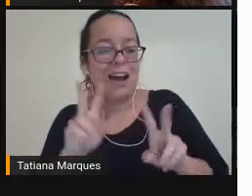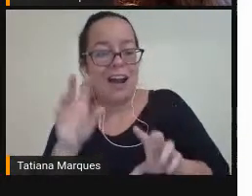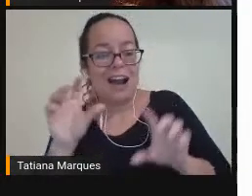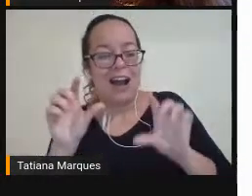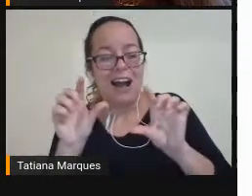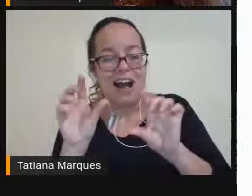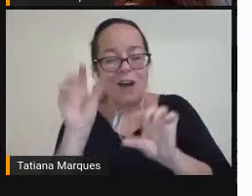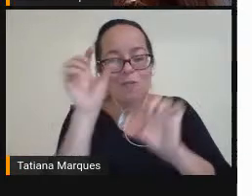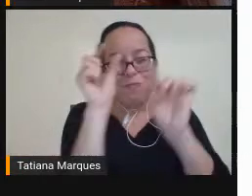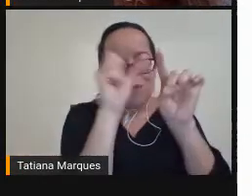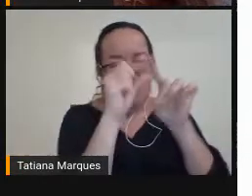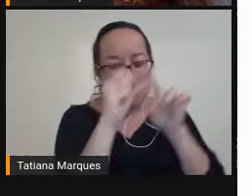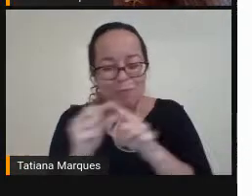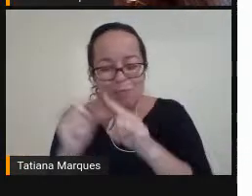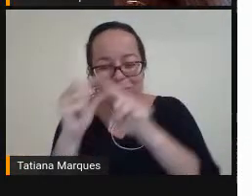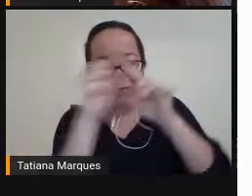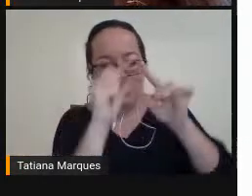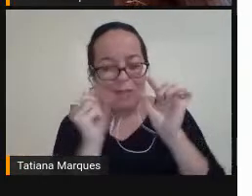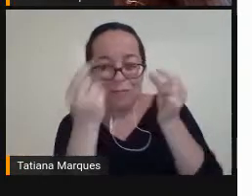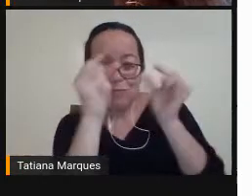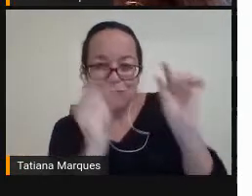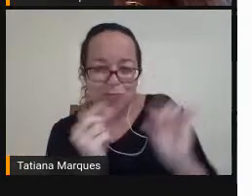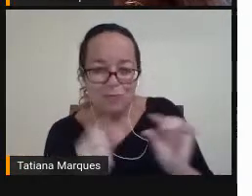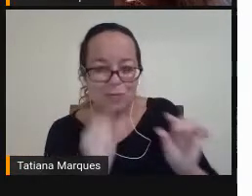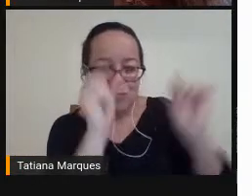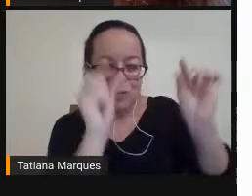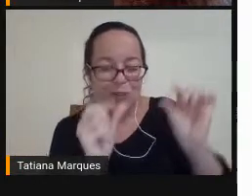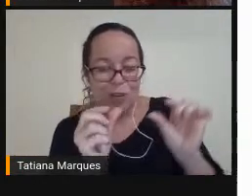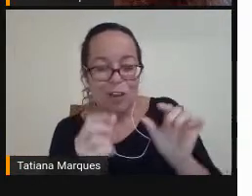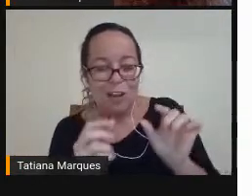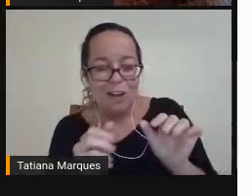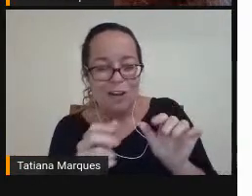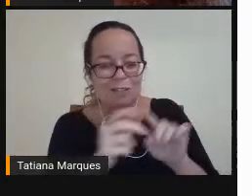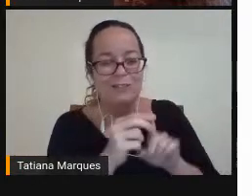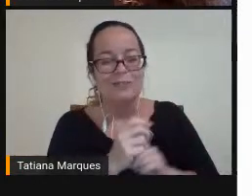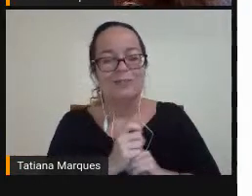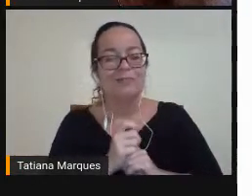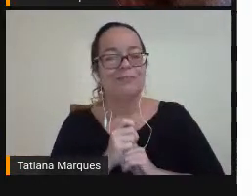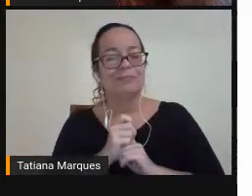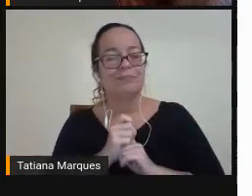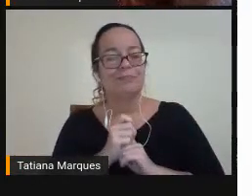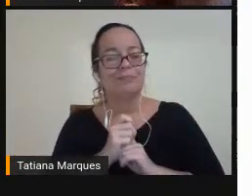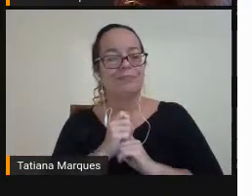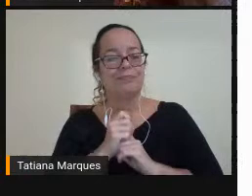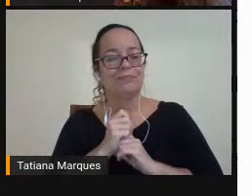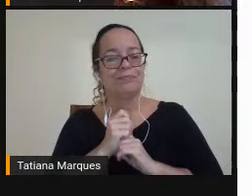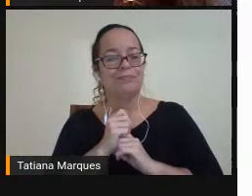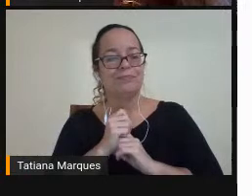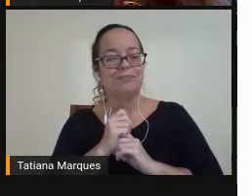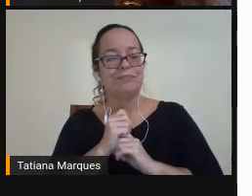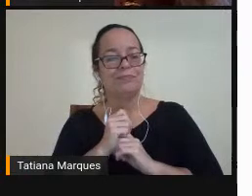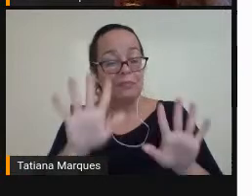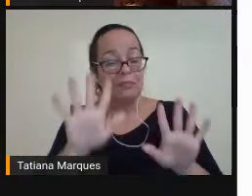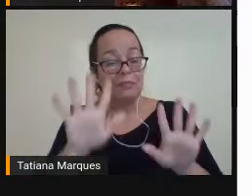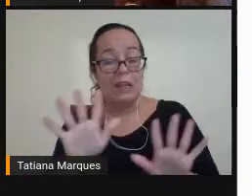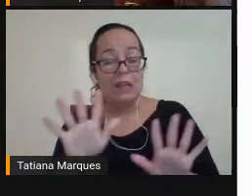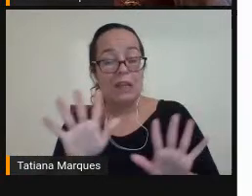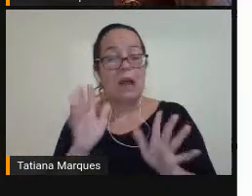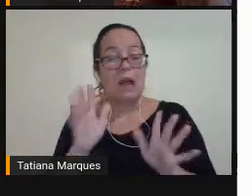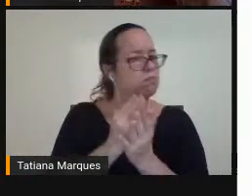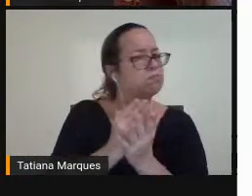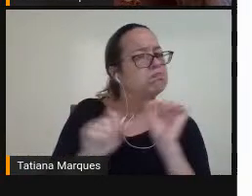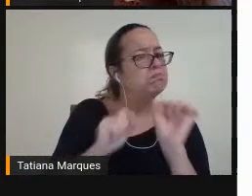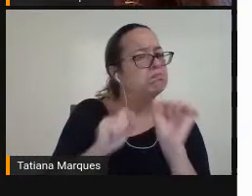Juntos E juntas Aqui Então Às vezes A gente Tem Uma criança Que tantas